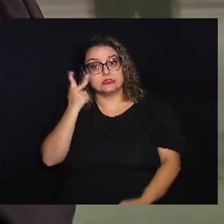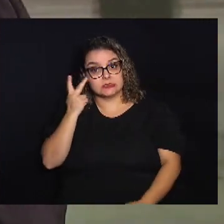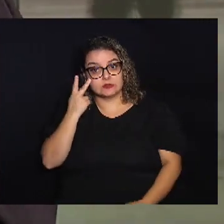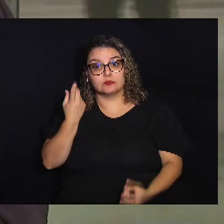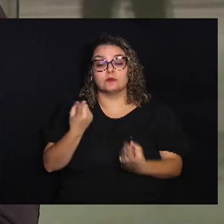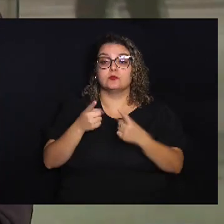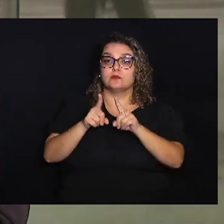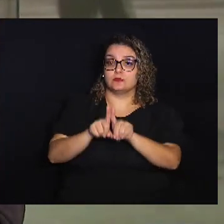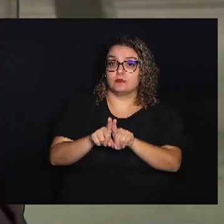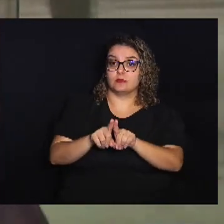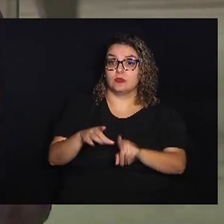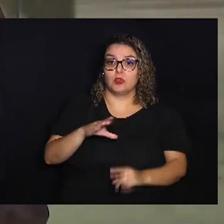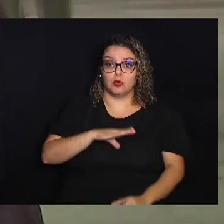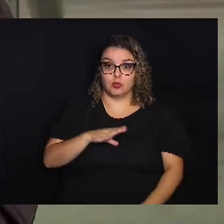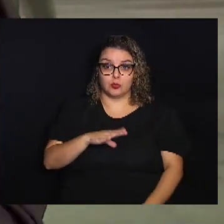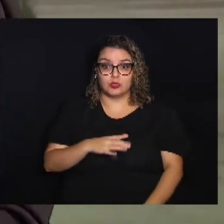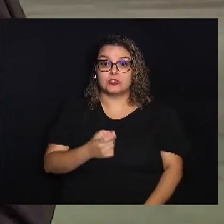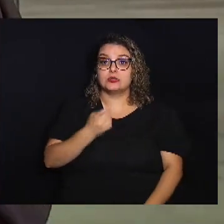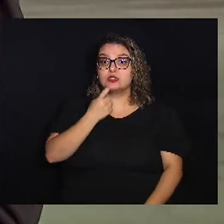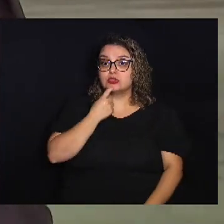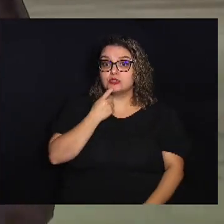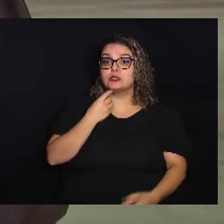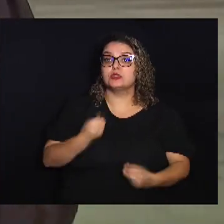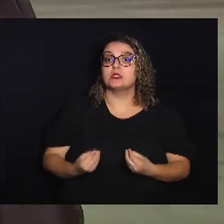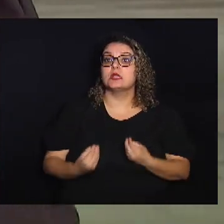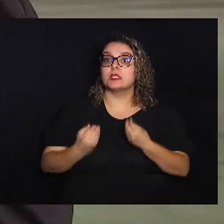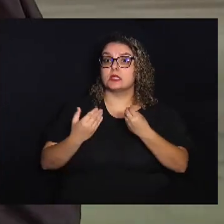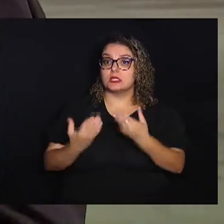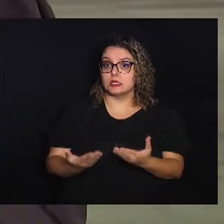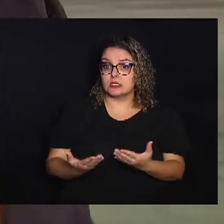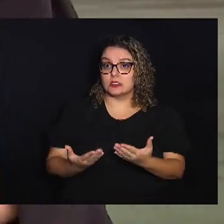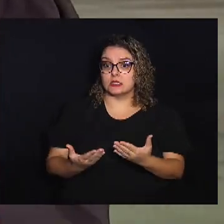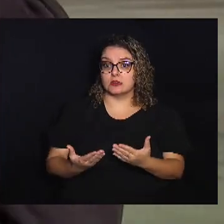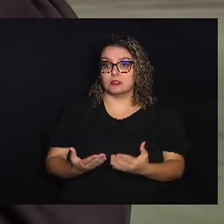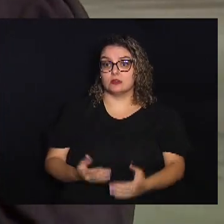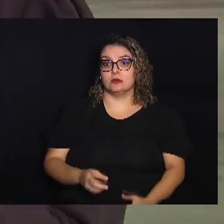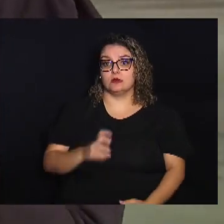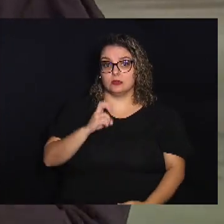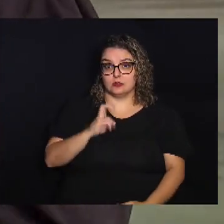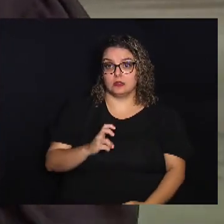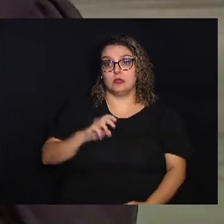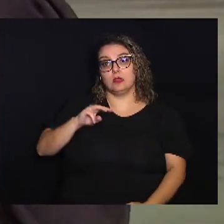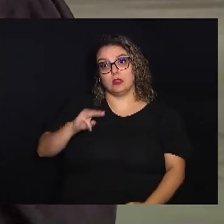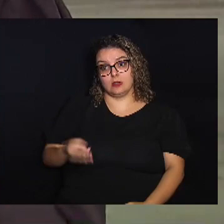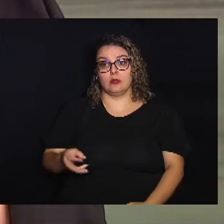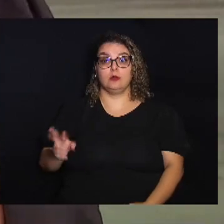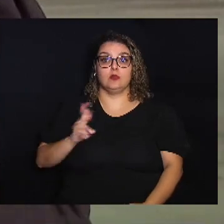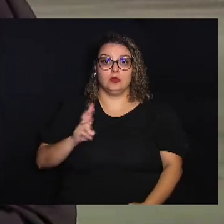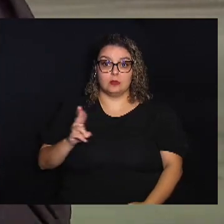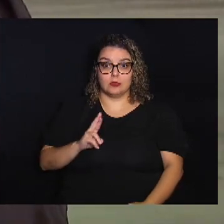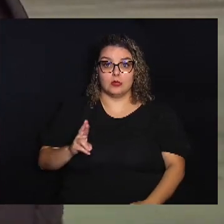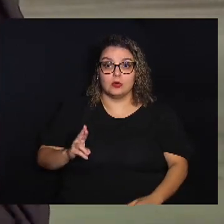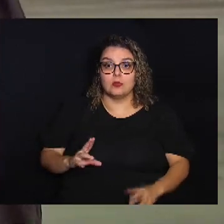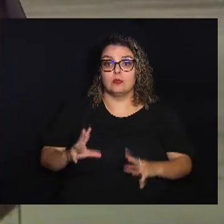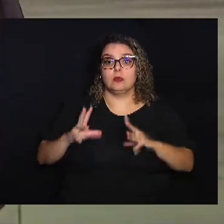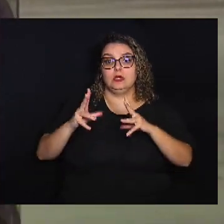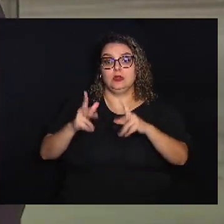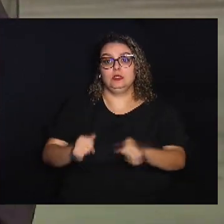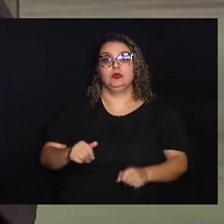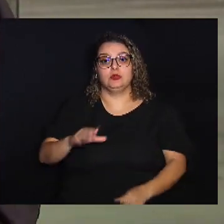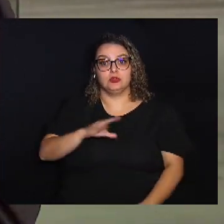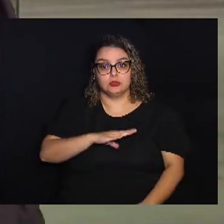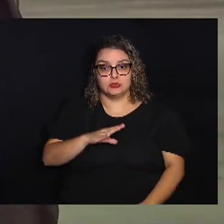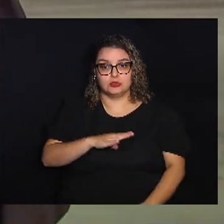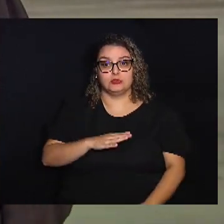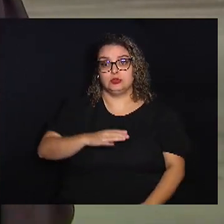parceria com o município de Campinas ofertando 5 milhões de reais para os munícipes,